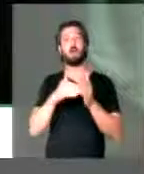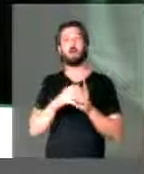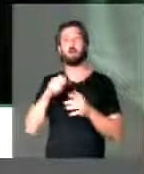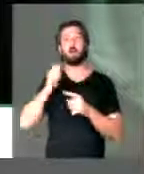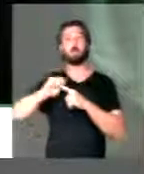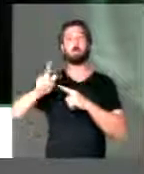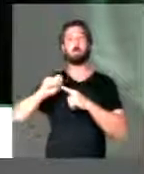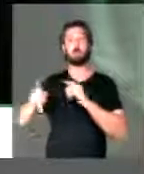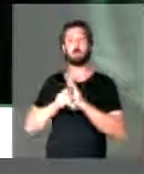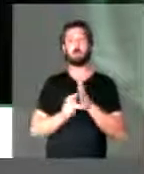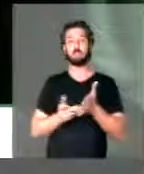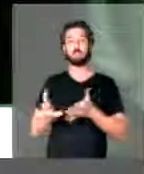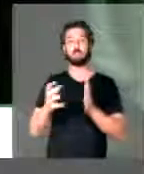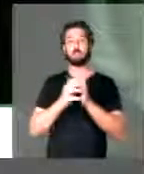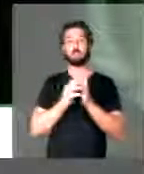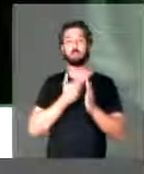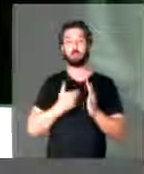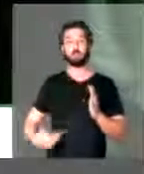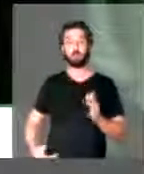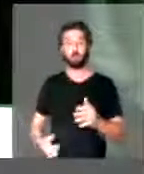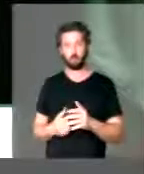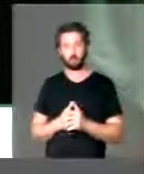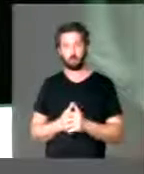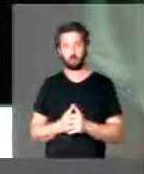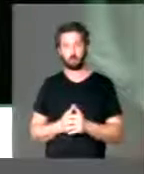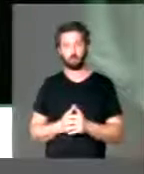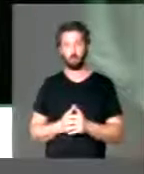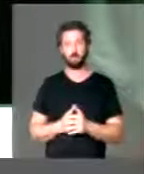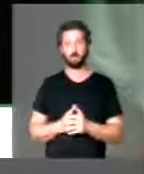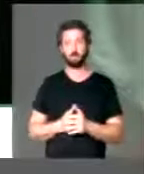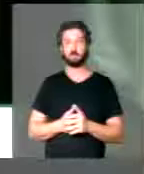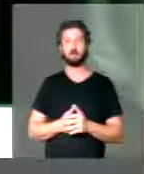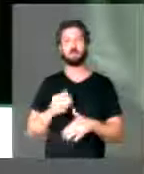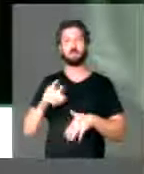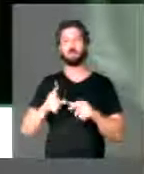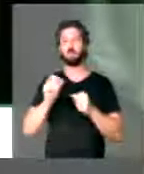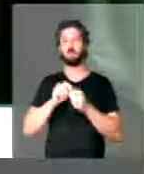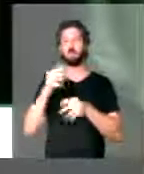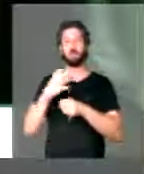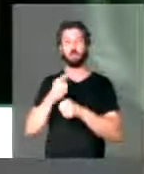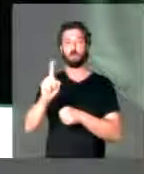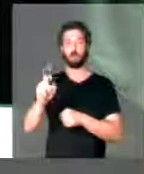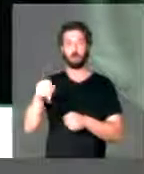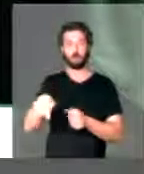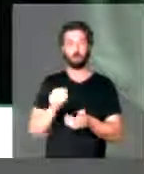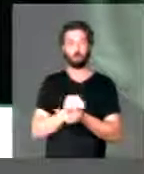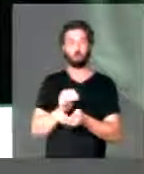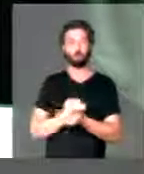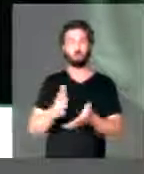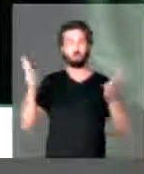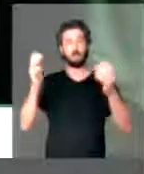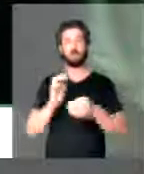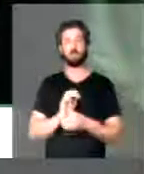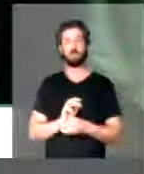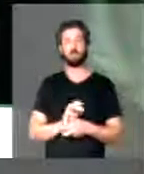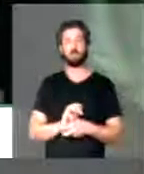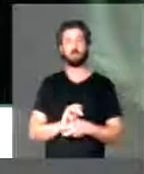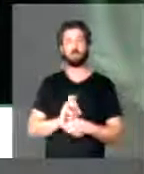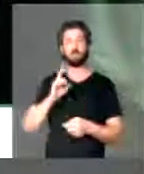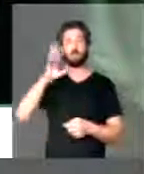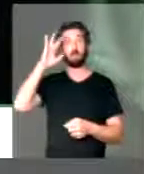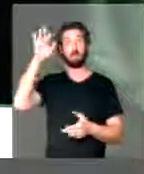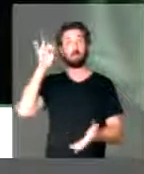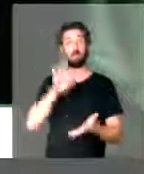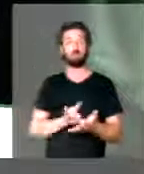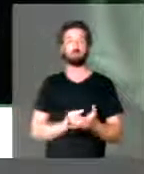contribuintes do serviço público que deixam de ir para essa contabilidade do fundo. Ou seja, ter uma ideia